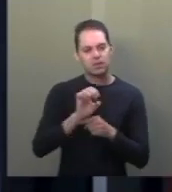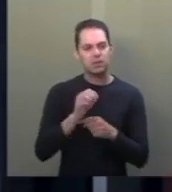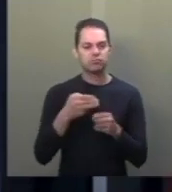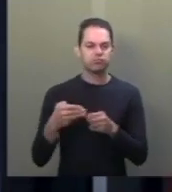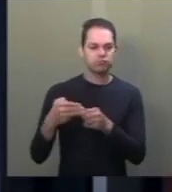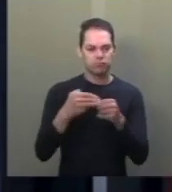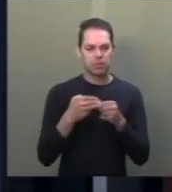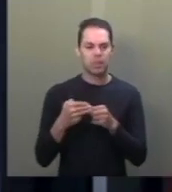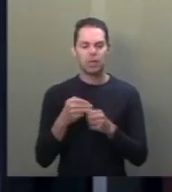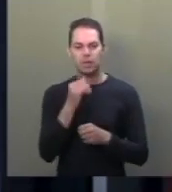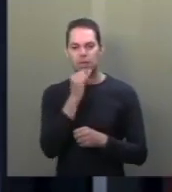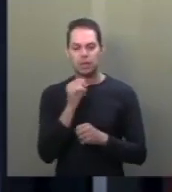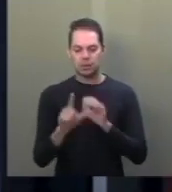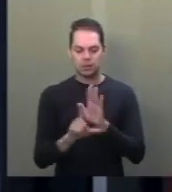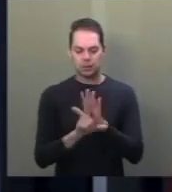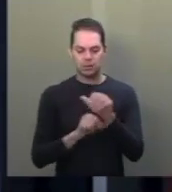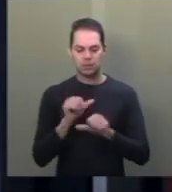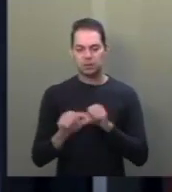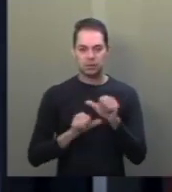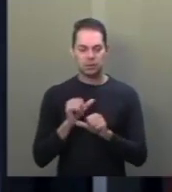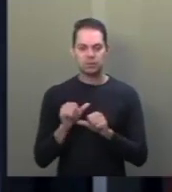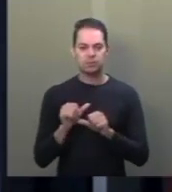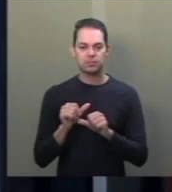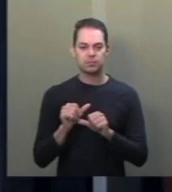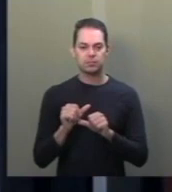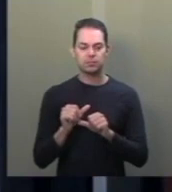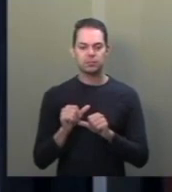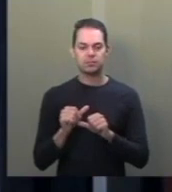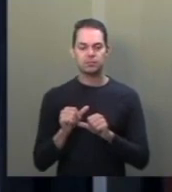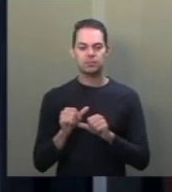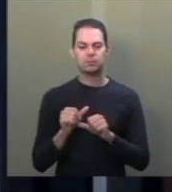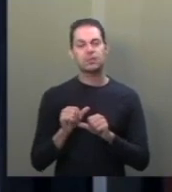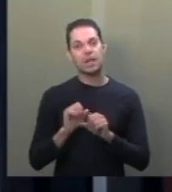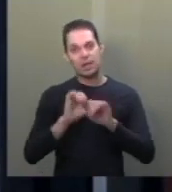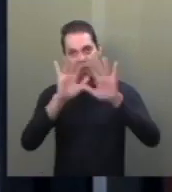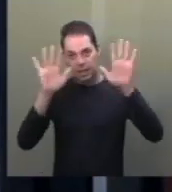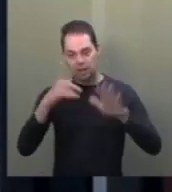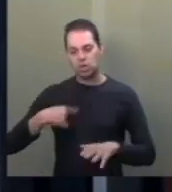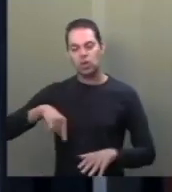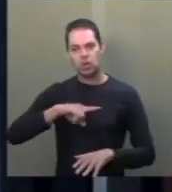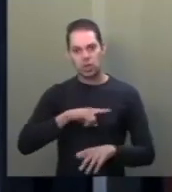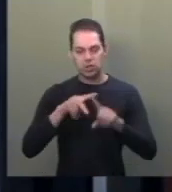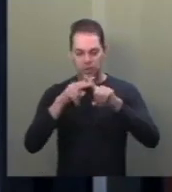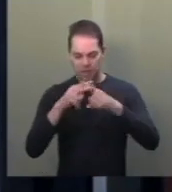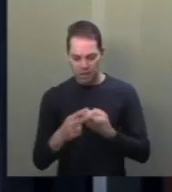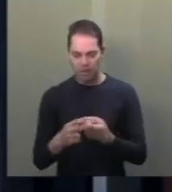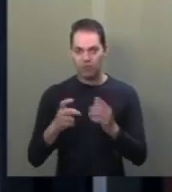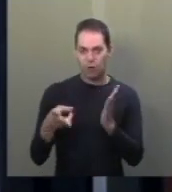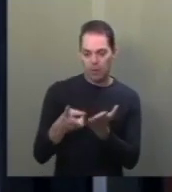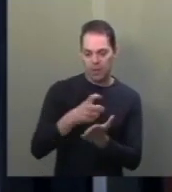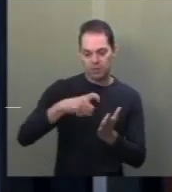uma alteração na legislação pontual. É evidente que nós queremos uma reforma tributária, queremos